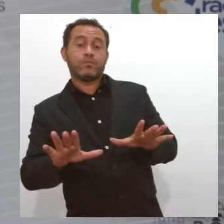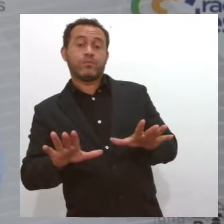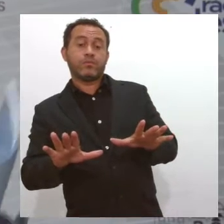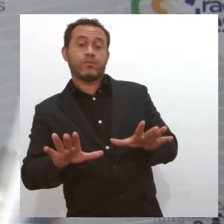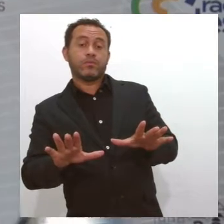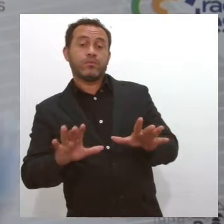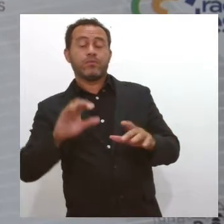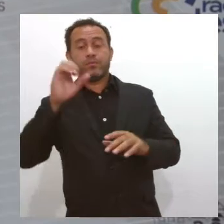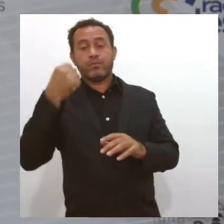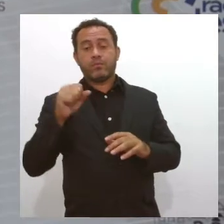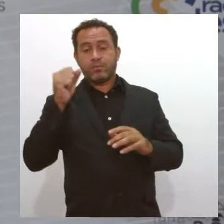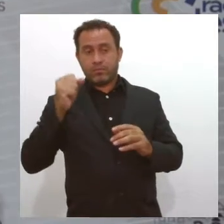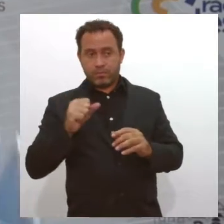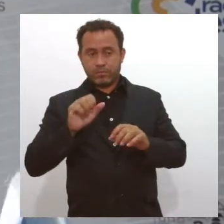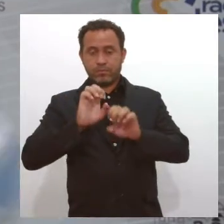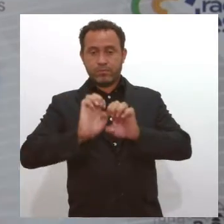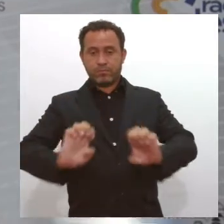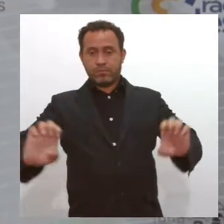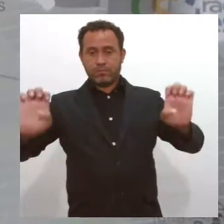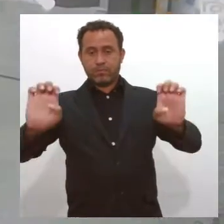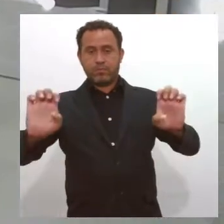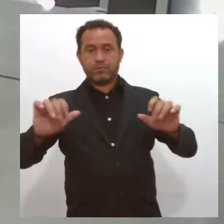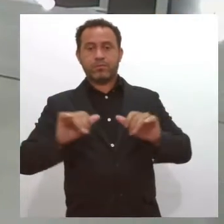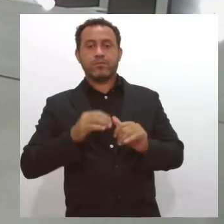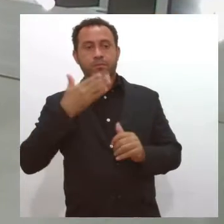a Sergipe a ter indicadores econômicos melhores.